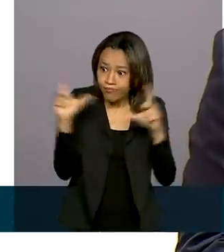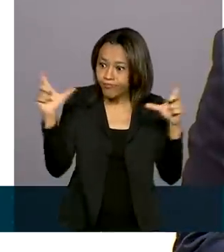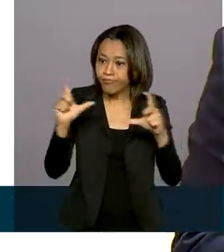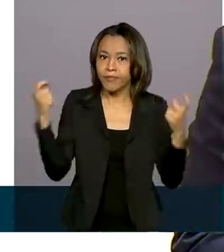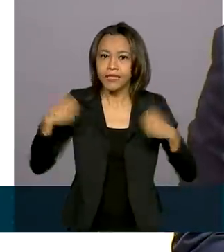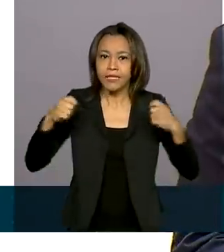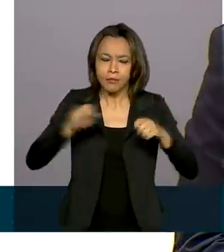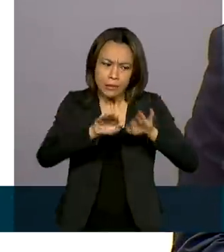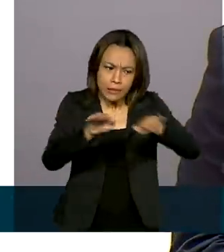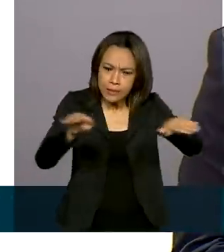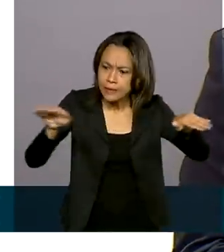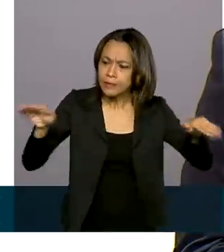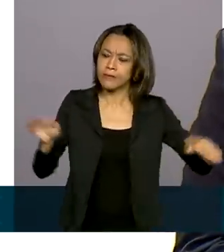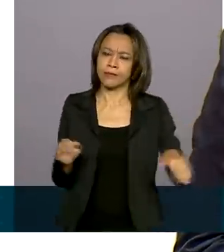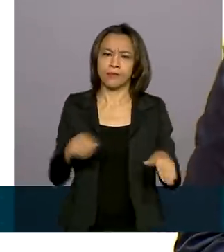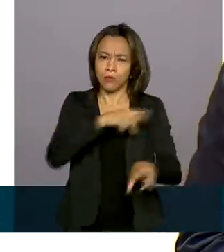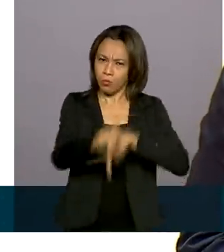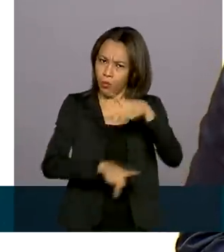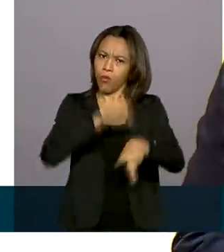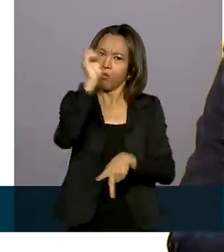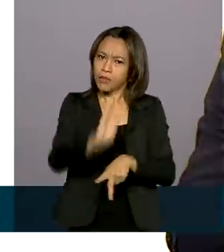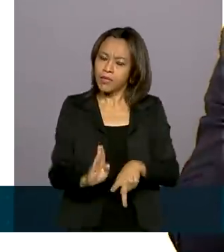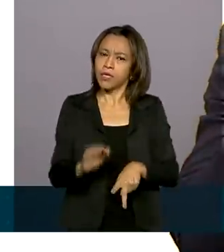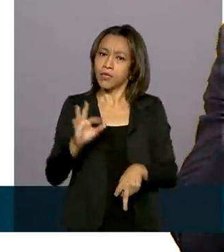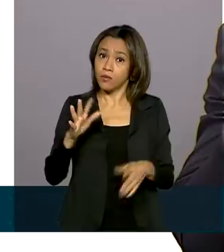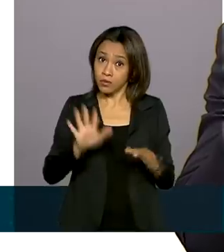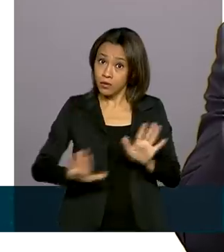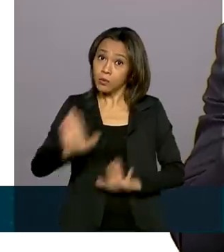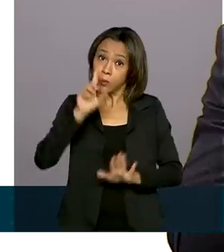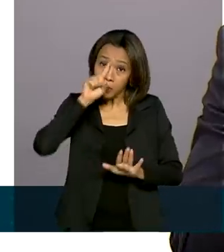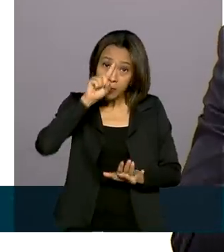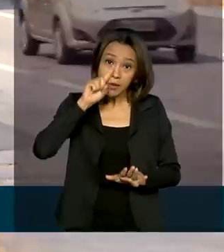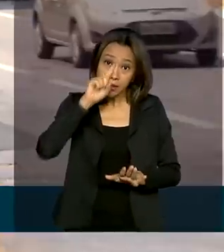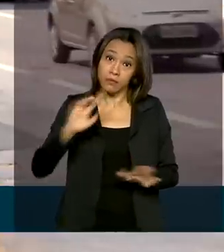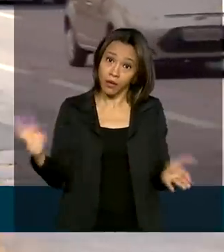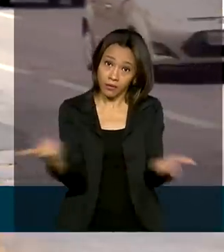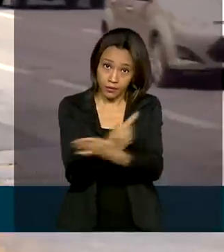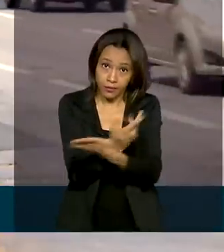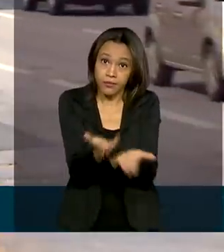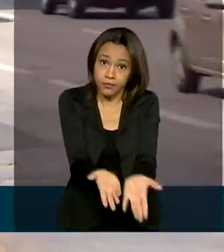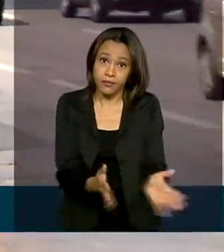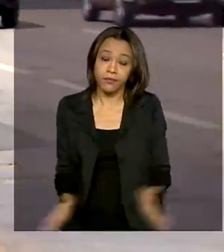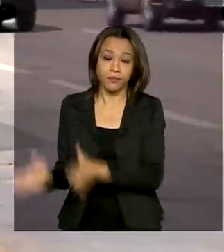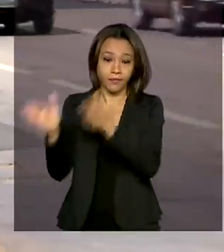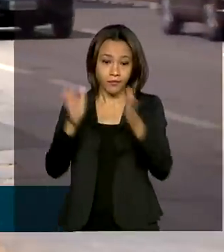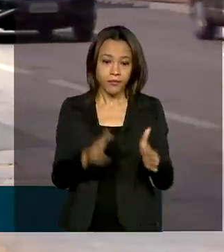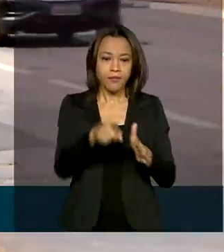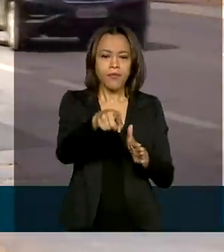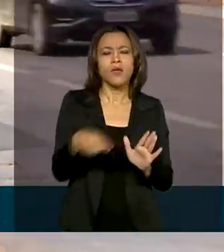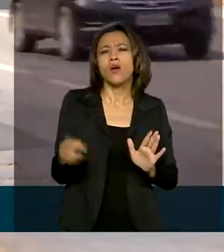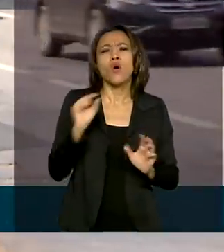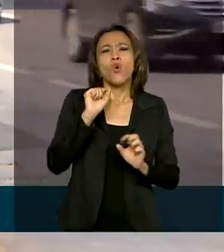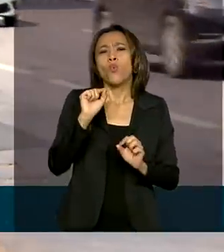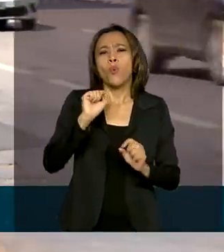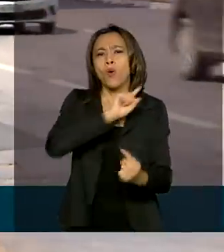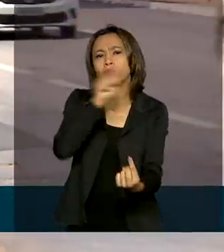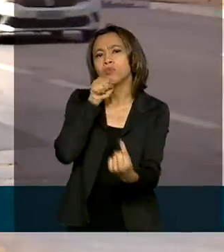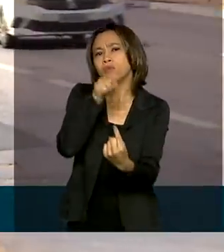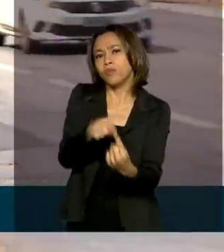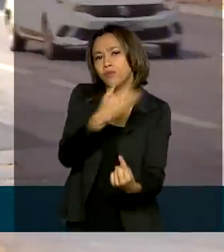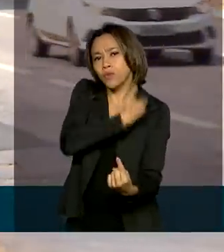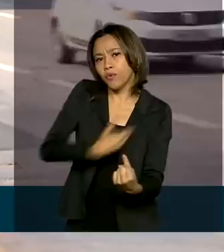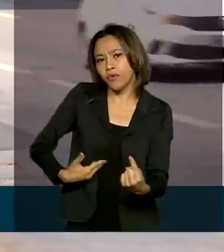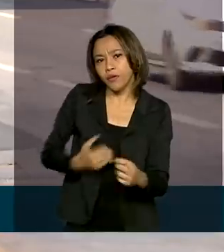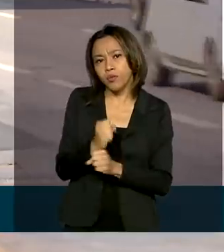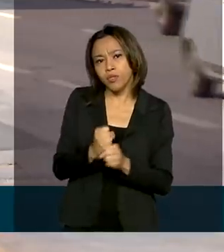nosso cidadão, no brasileiro, os riscos envolvidos nessa atividade. Uma das propostas do governo para os próximos anos